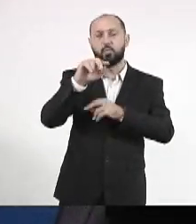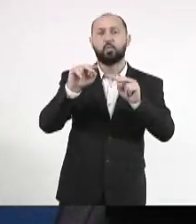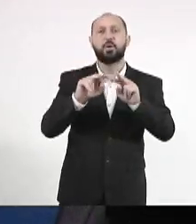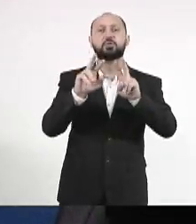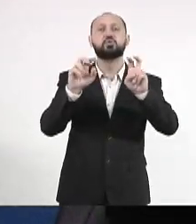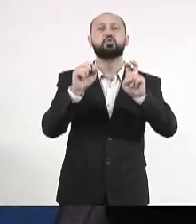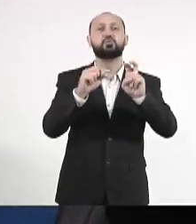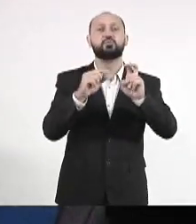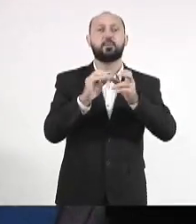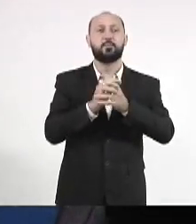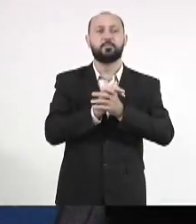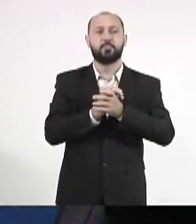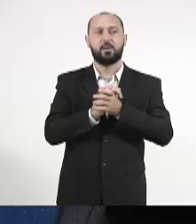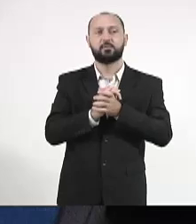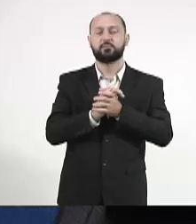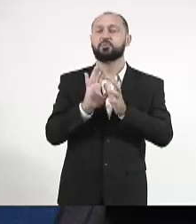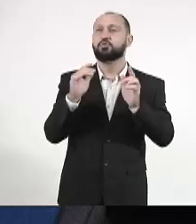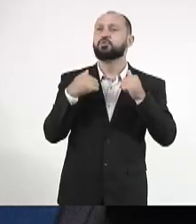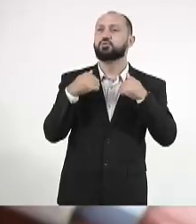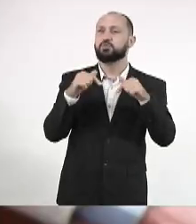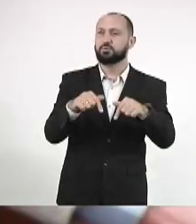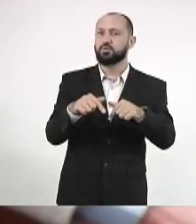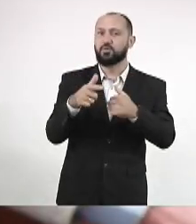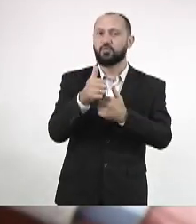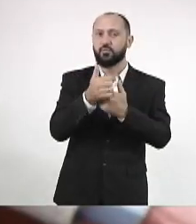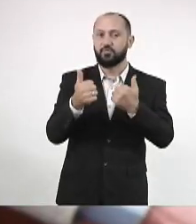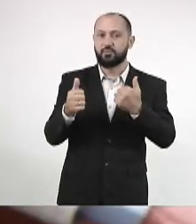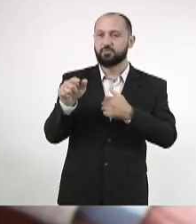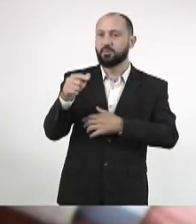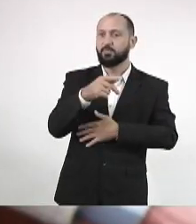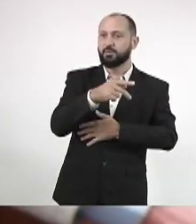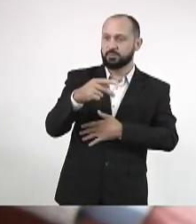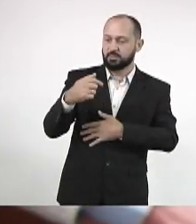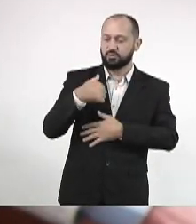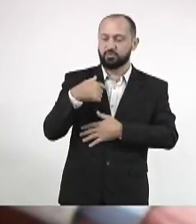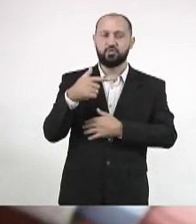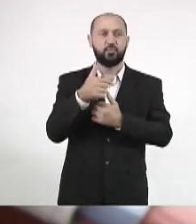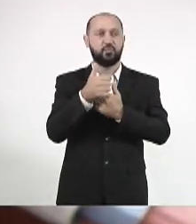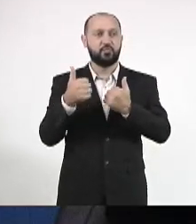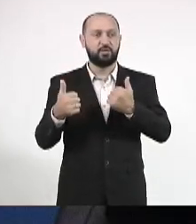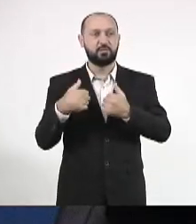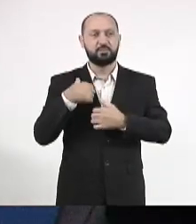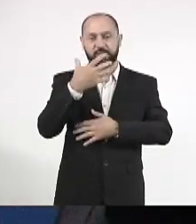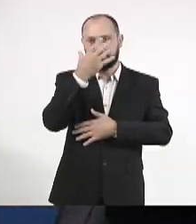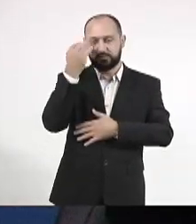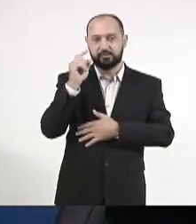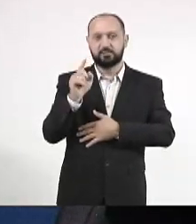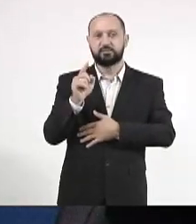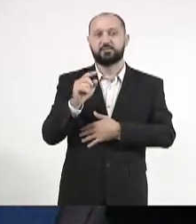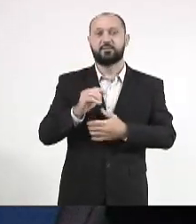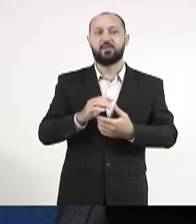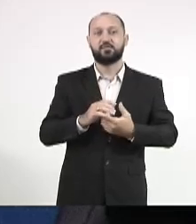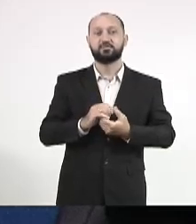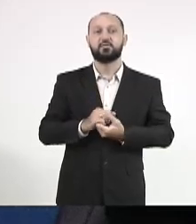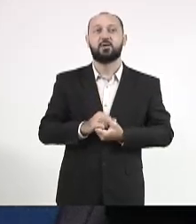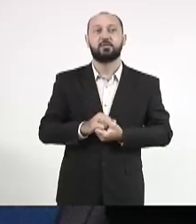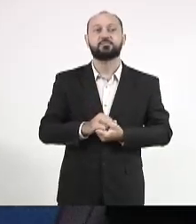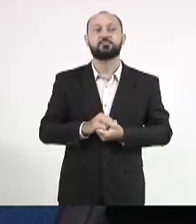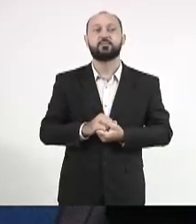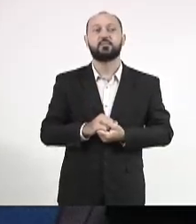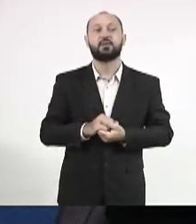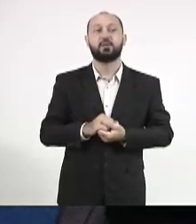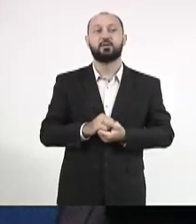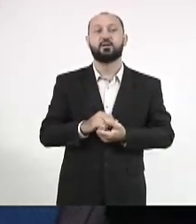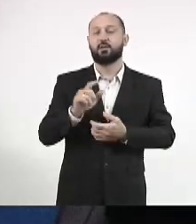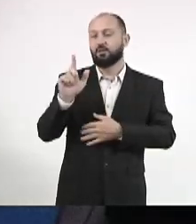da... Não, eu estava aqui já, eu era vice-presidente, você era o presidente, Paulo. Você é verdadeiro. Você está esquecido. Não, não, na Enersul. Era, era,